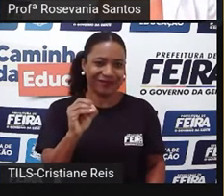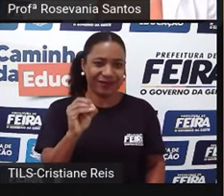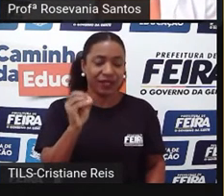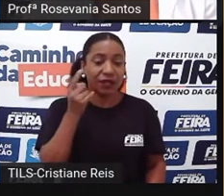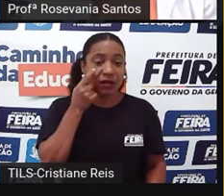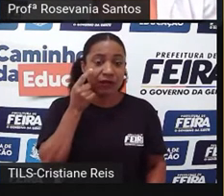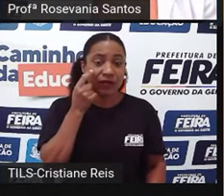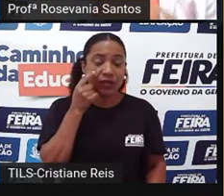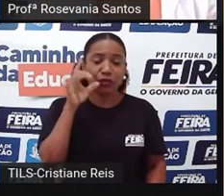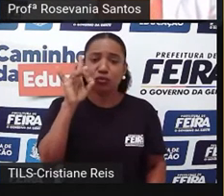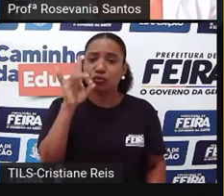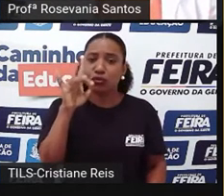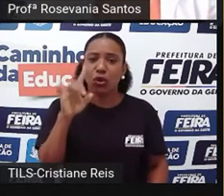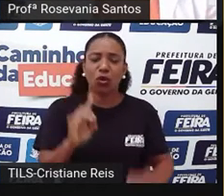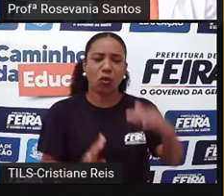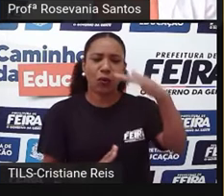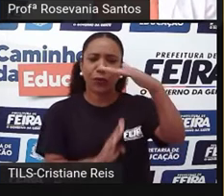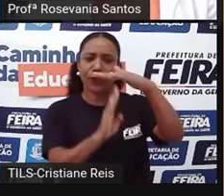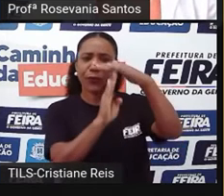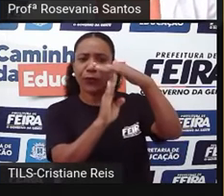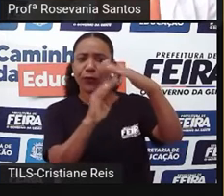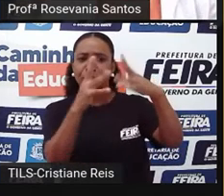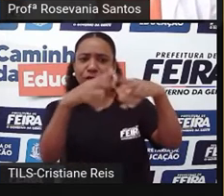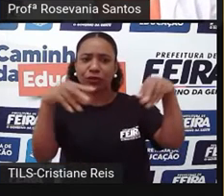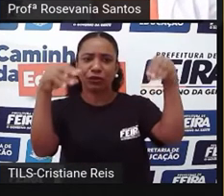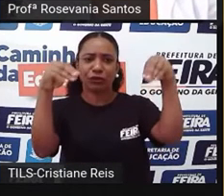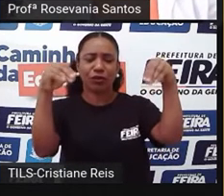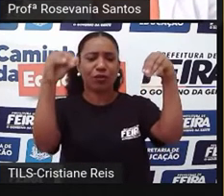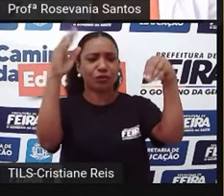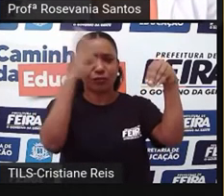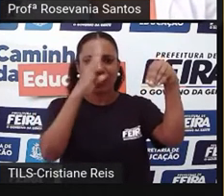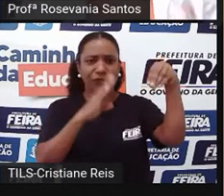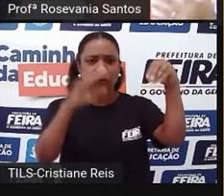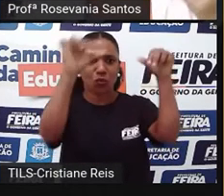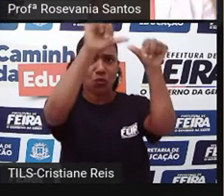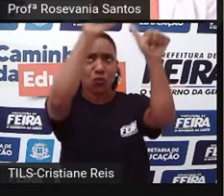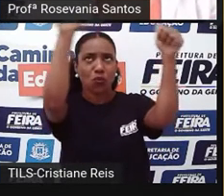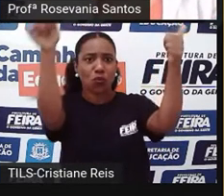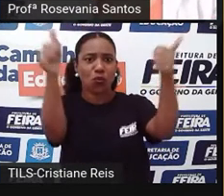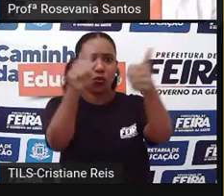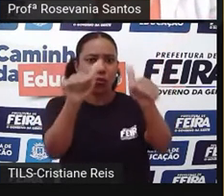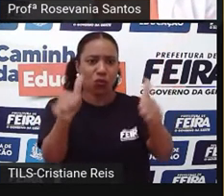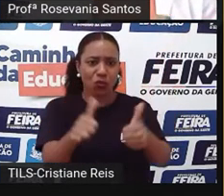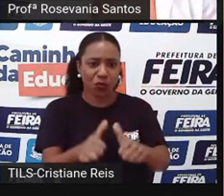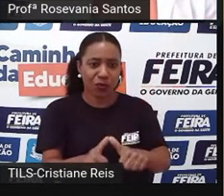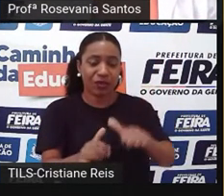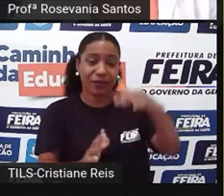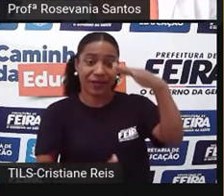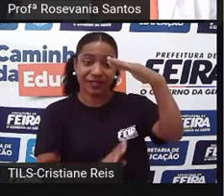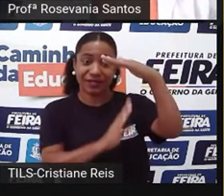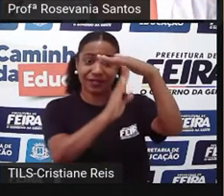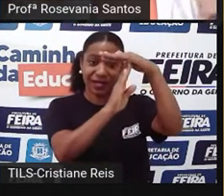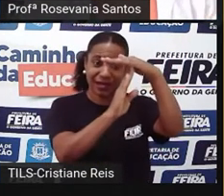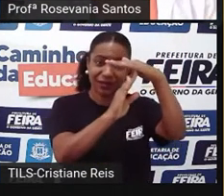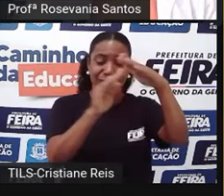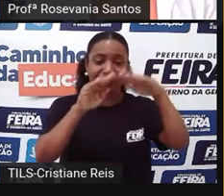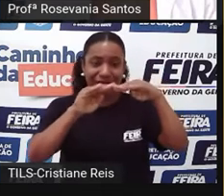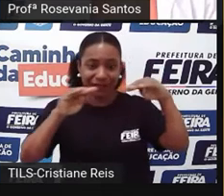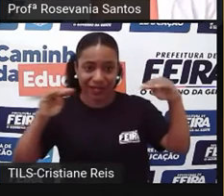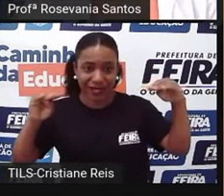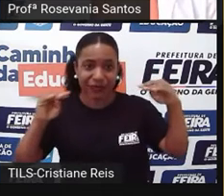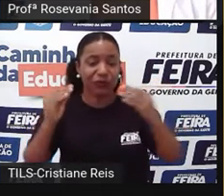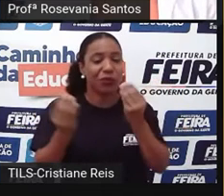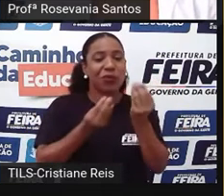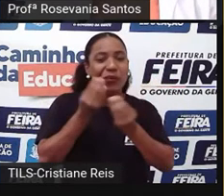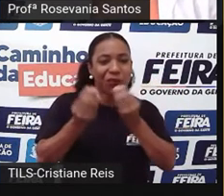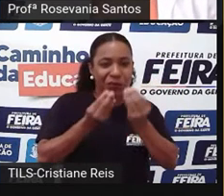a altimetria do terreno, né, os locais mais altos, locais mais baixos, aplanados, né.